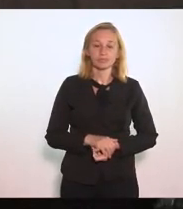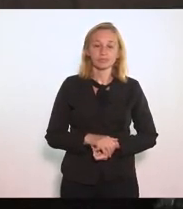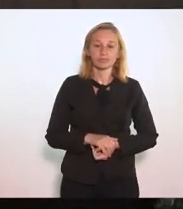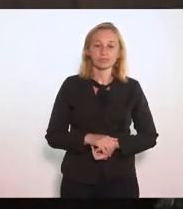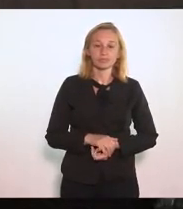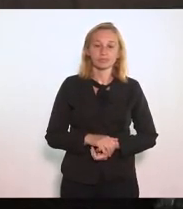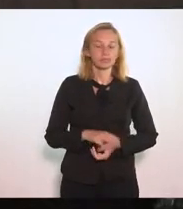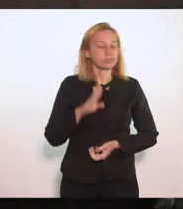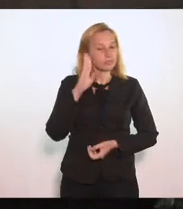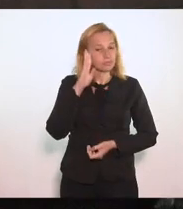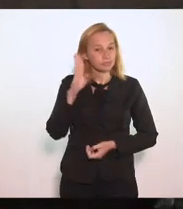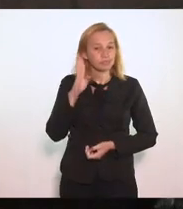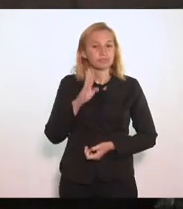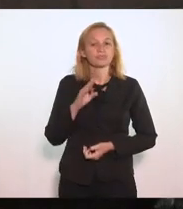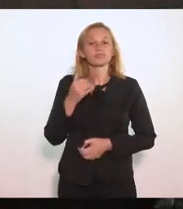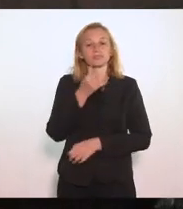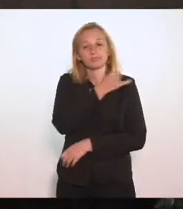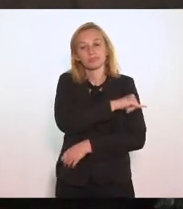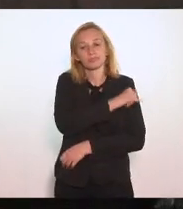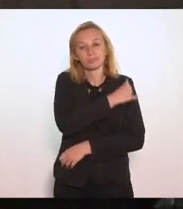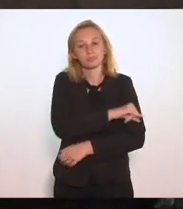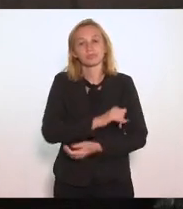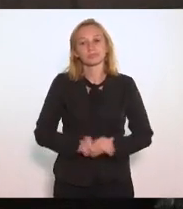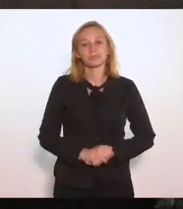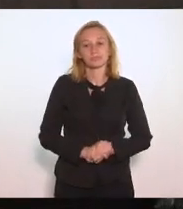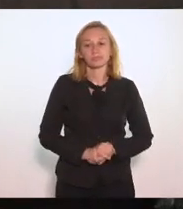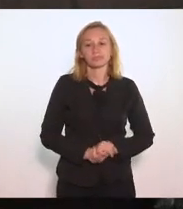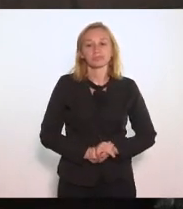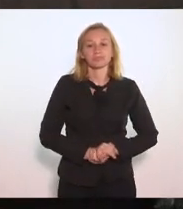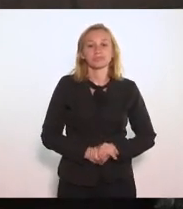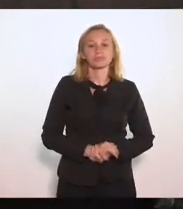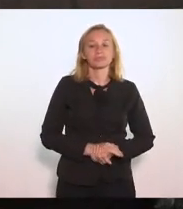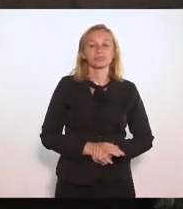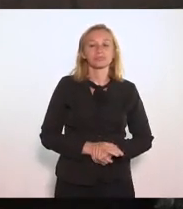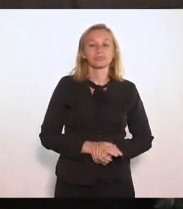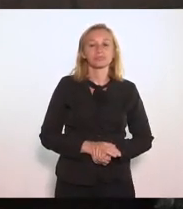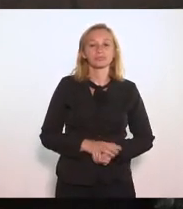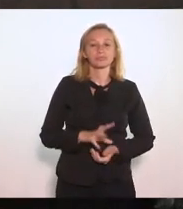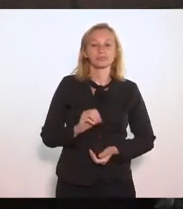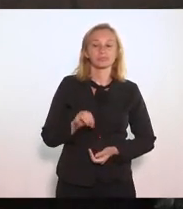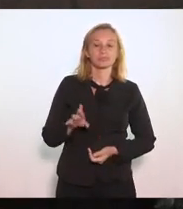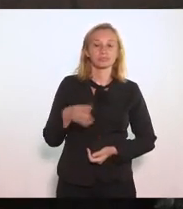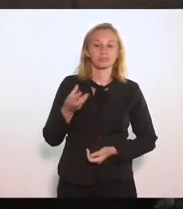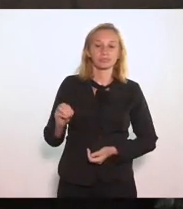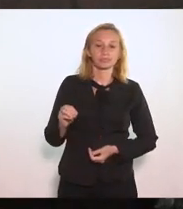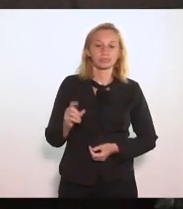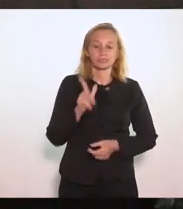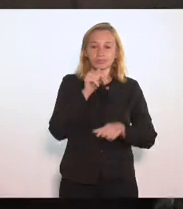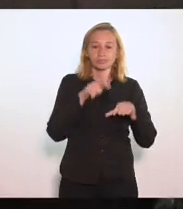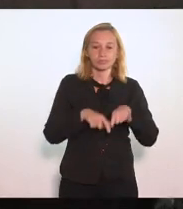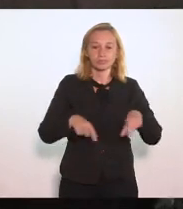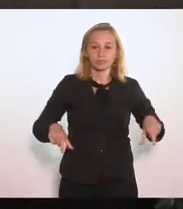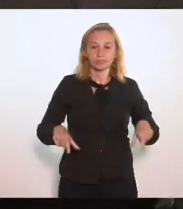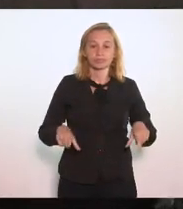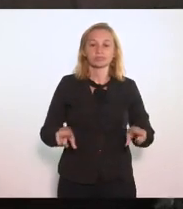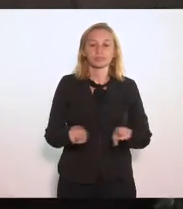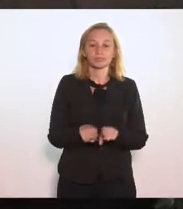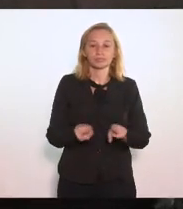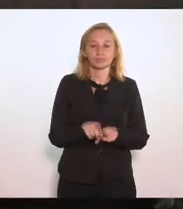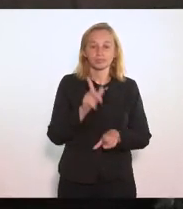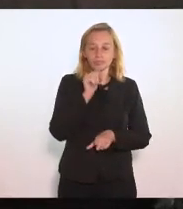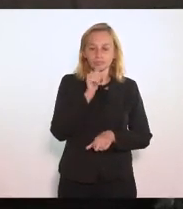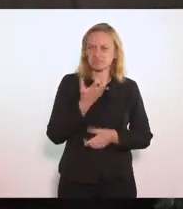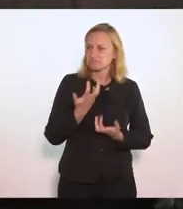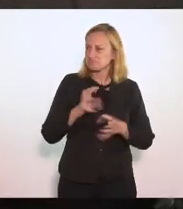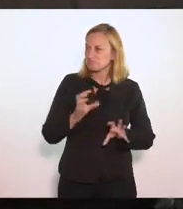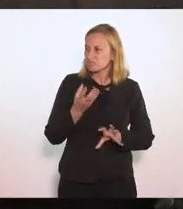Que é fundamental Para o Rio de Janeiro A concessão Dos serviços De água De esgoto Não quero dizer